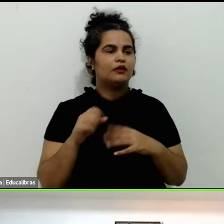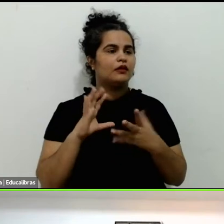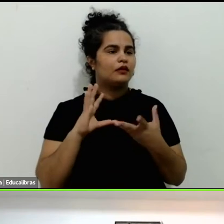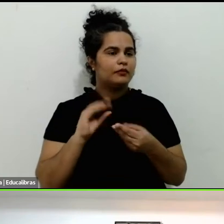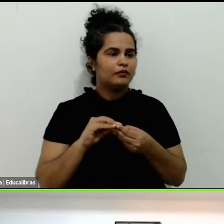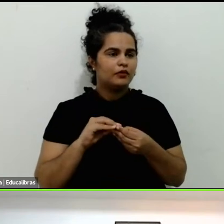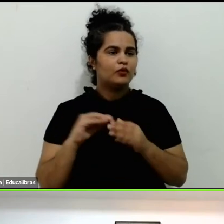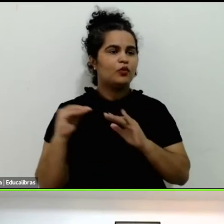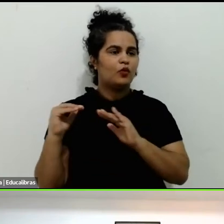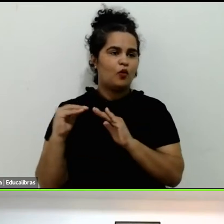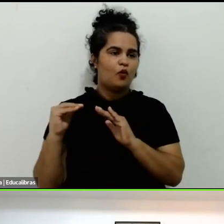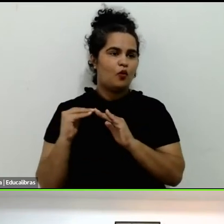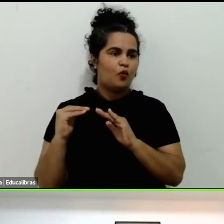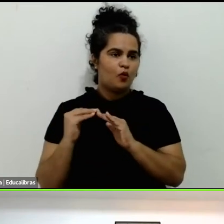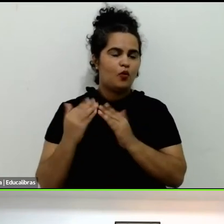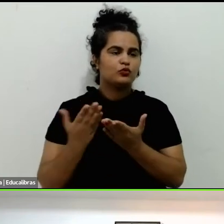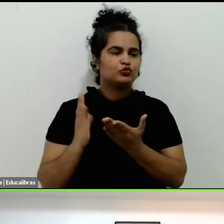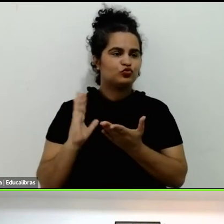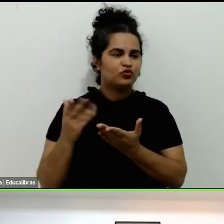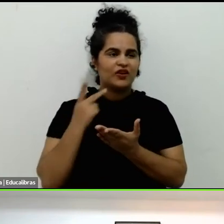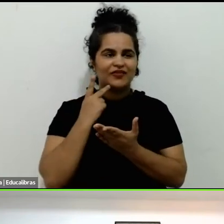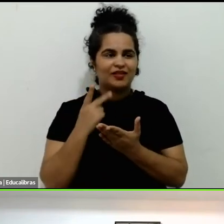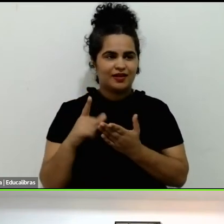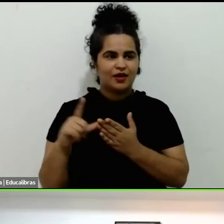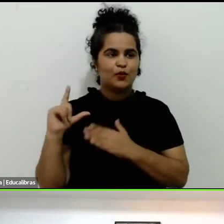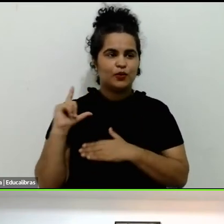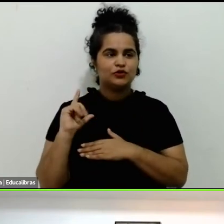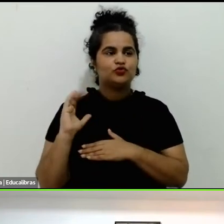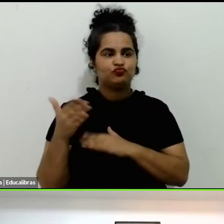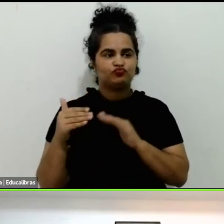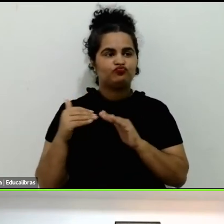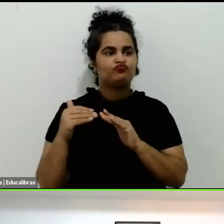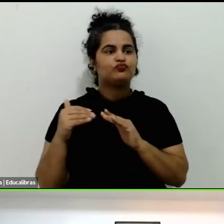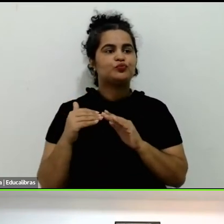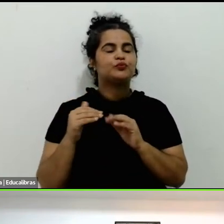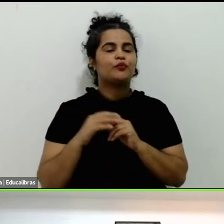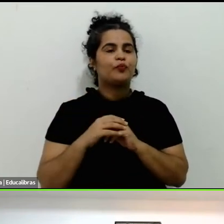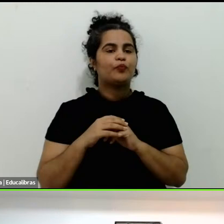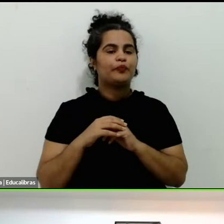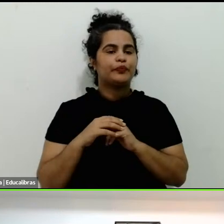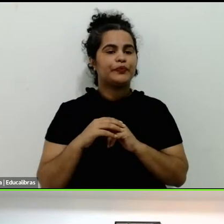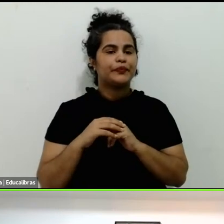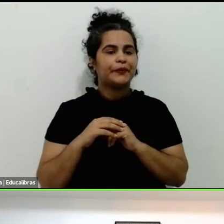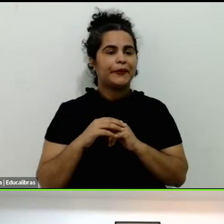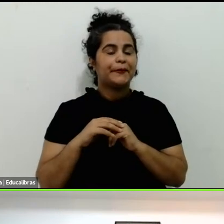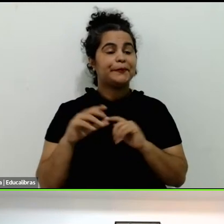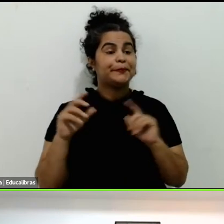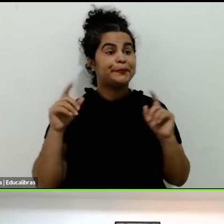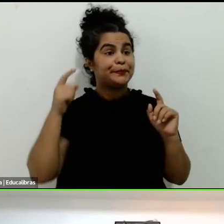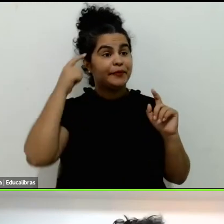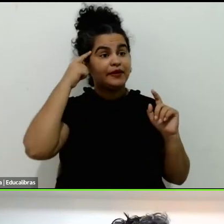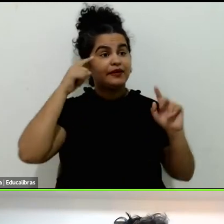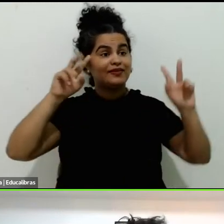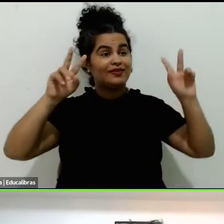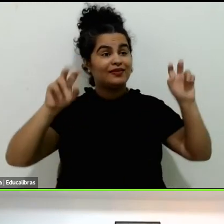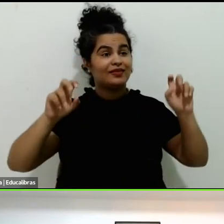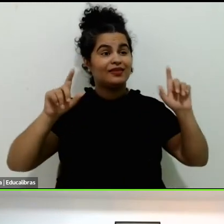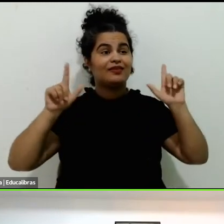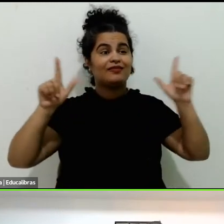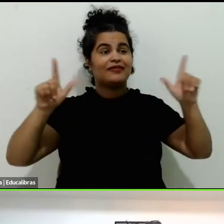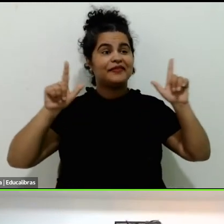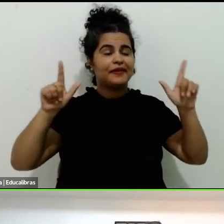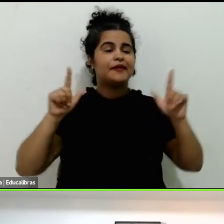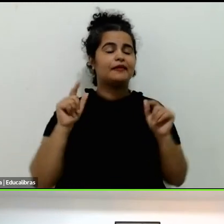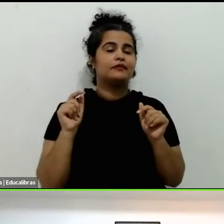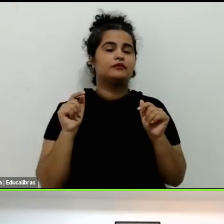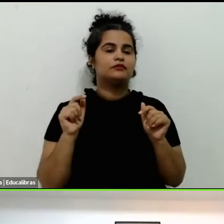lhe comentaram. Se nós pensamos no ocio como uma experiência de carácter transversal na vida